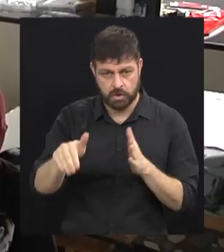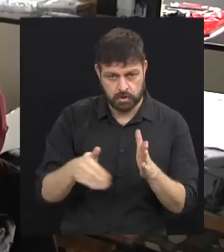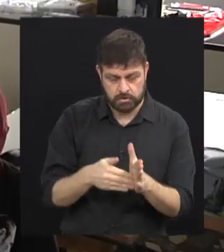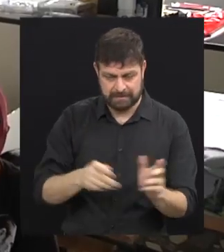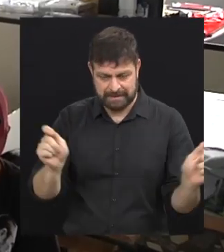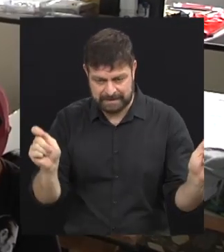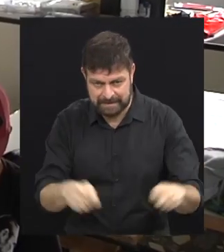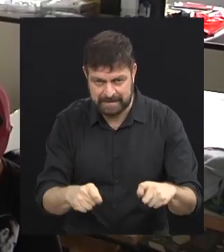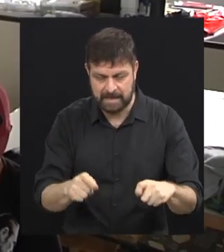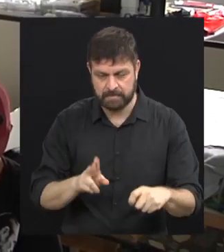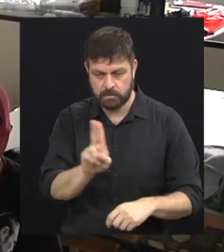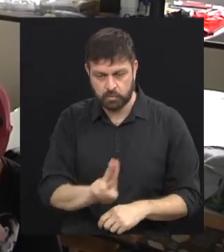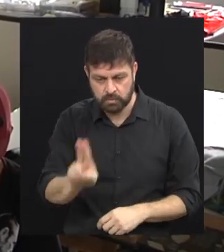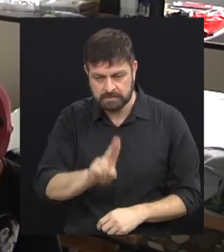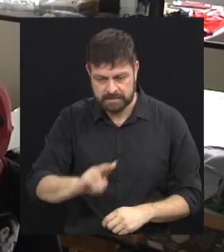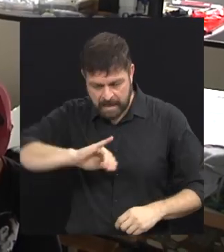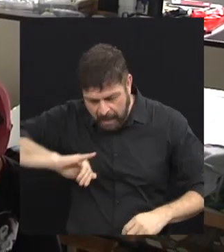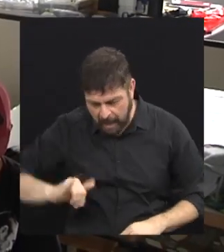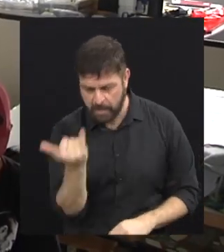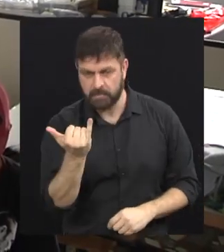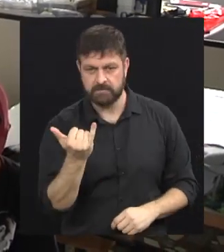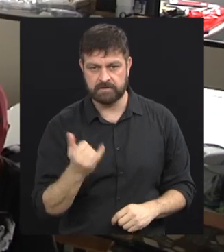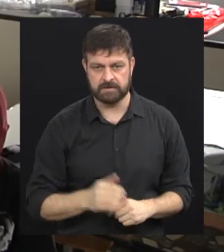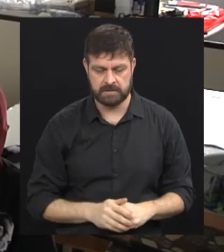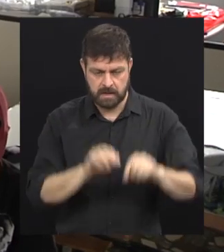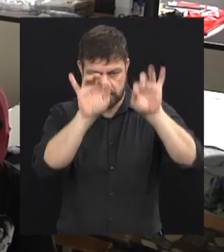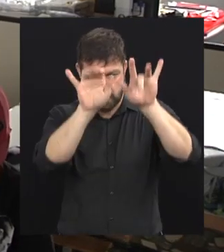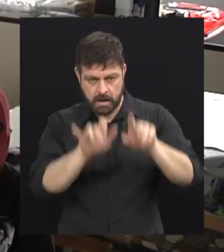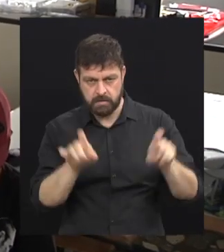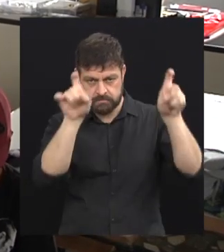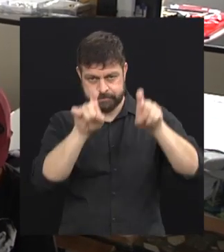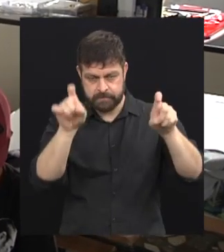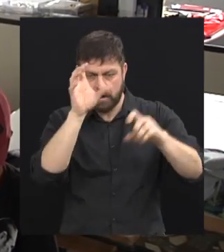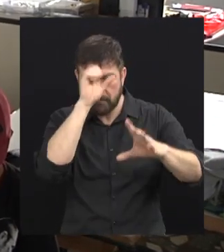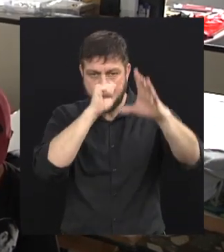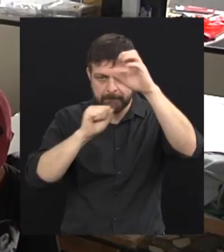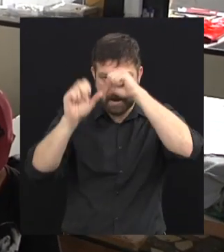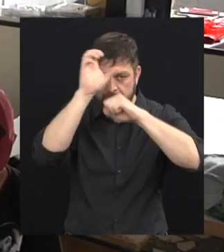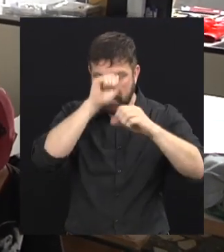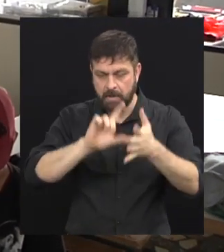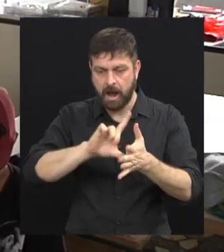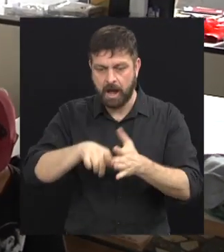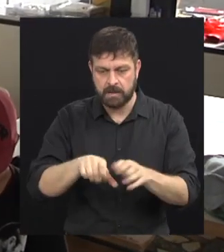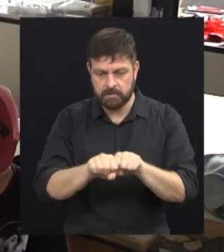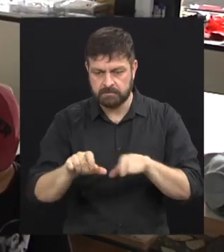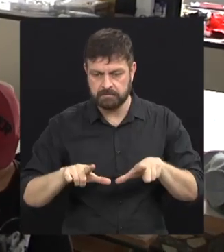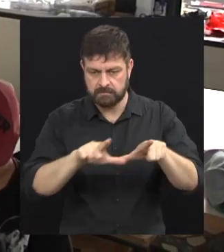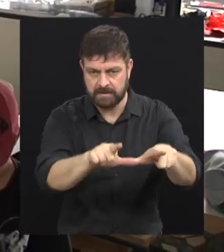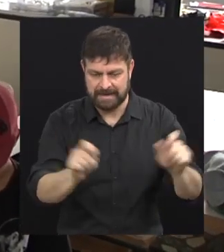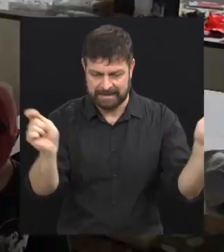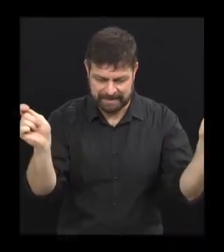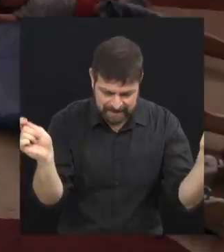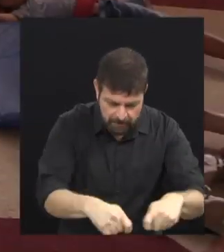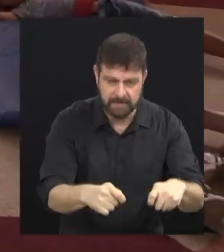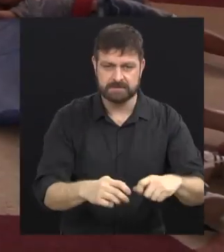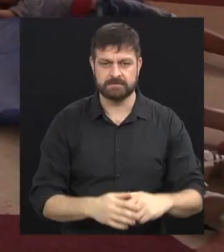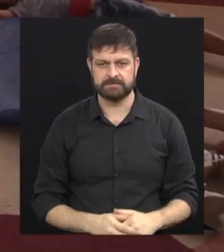usar e abusar dessa ferramenta, eles vão aprender e vão sair daqui um pouco mais capacitados.